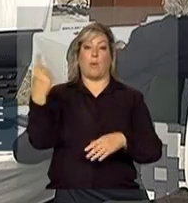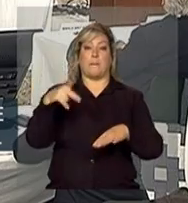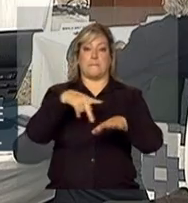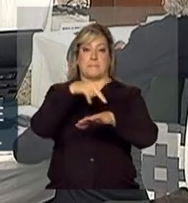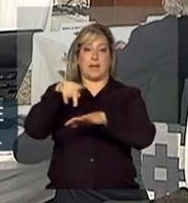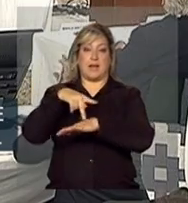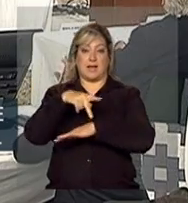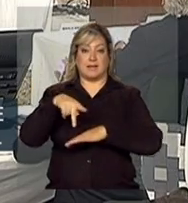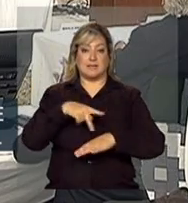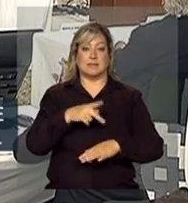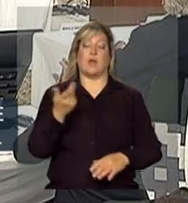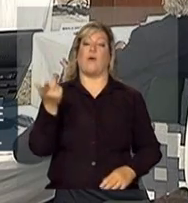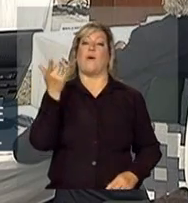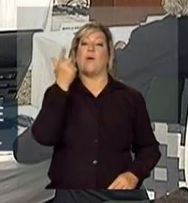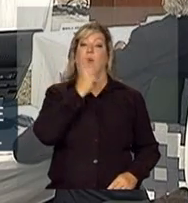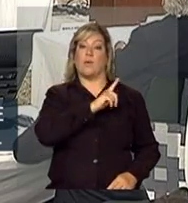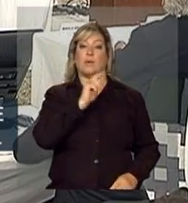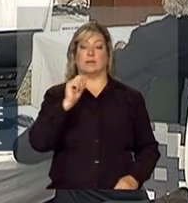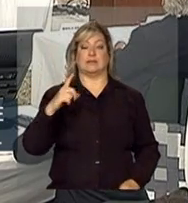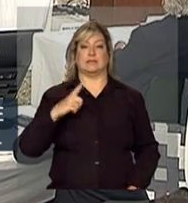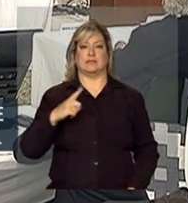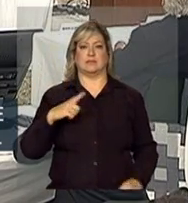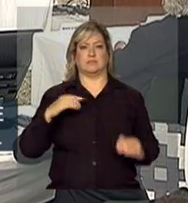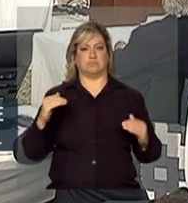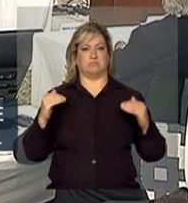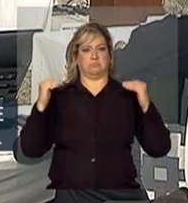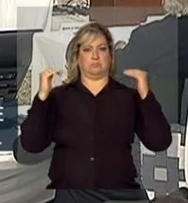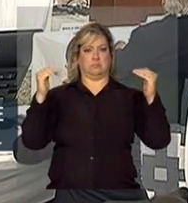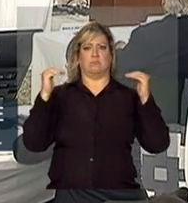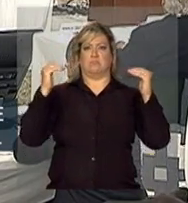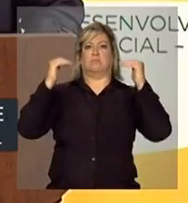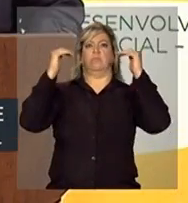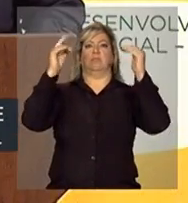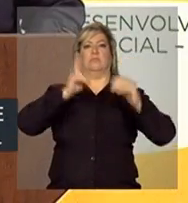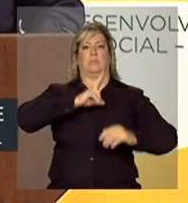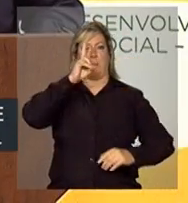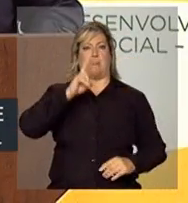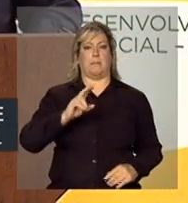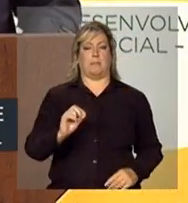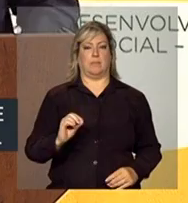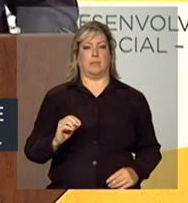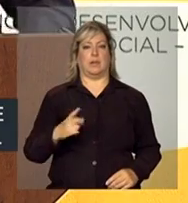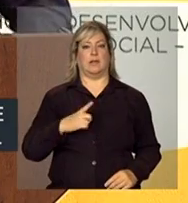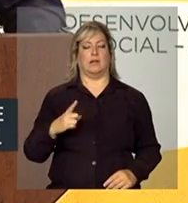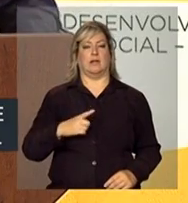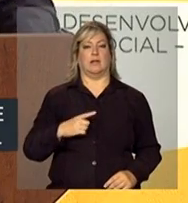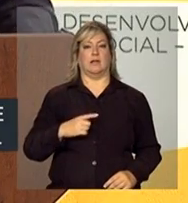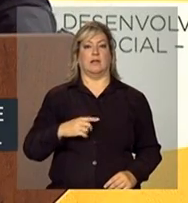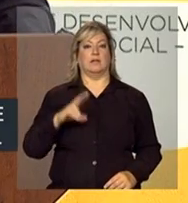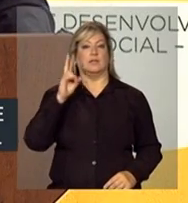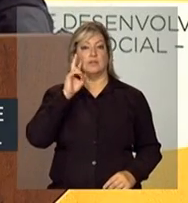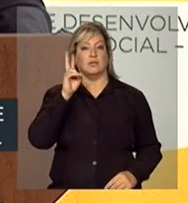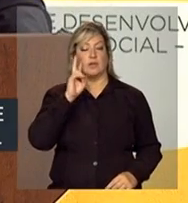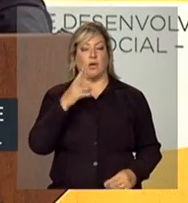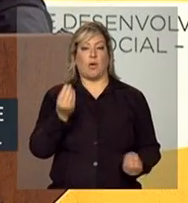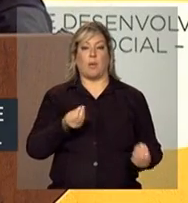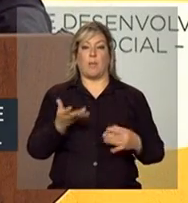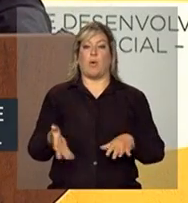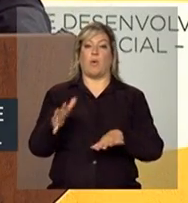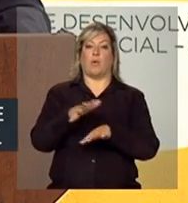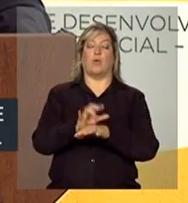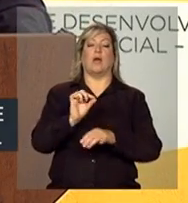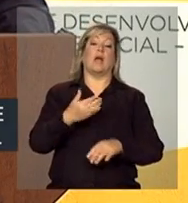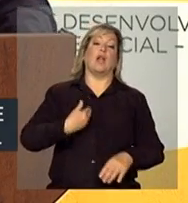conseguiram ter altos padrões de crescimento, garantindo, de forma inclusiva, e nós.